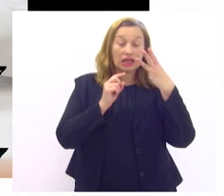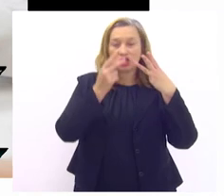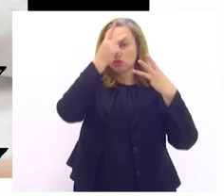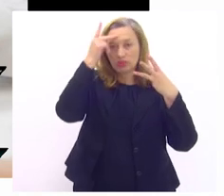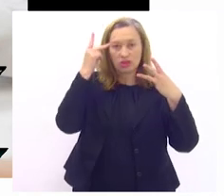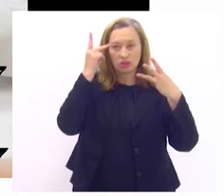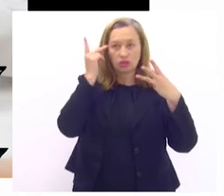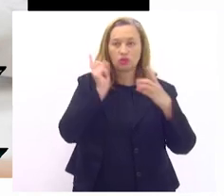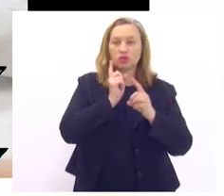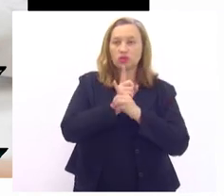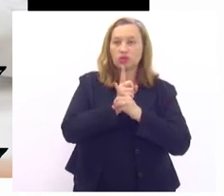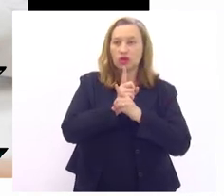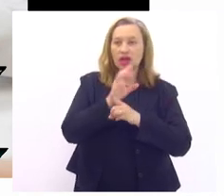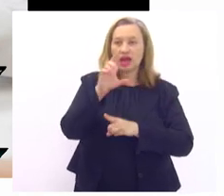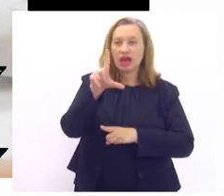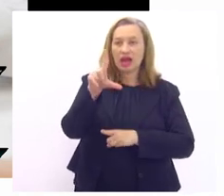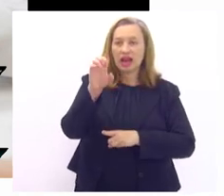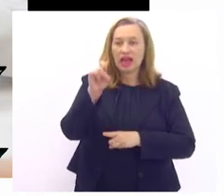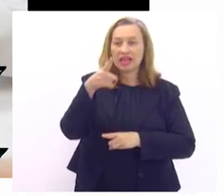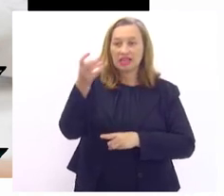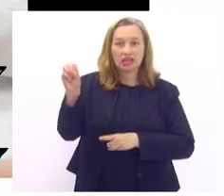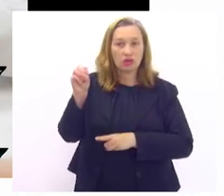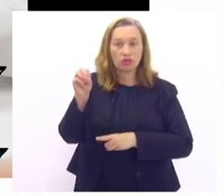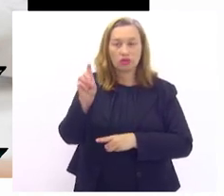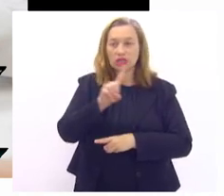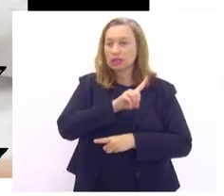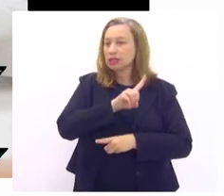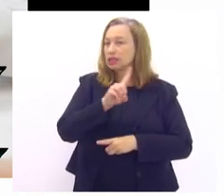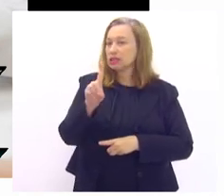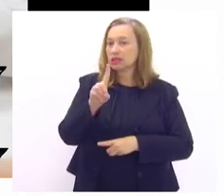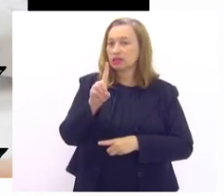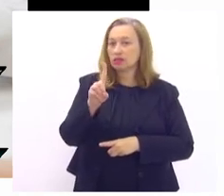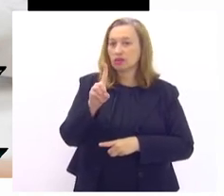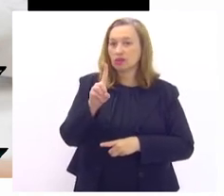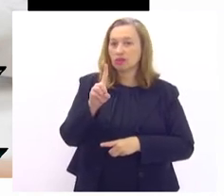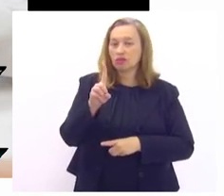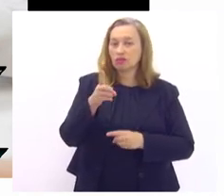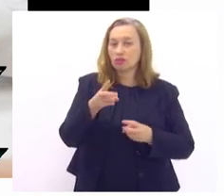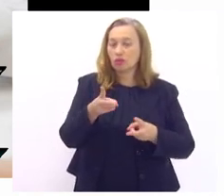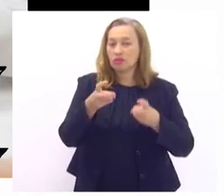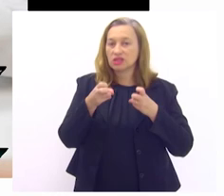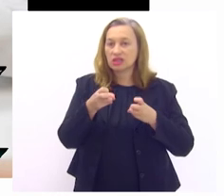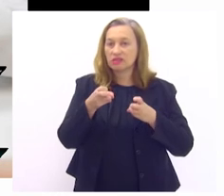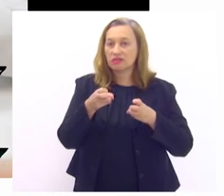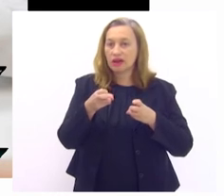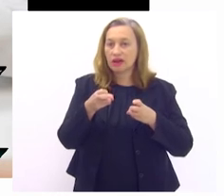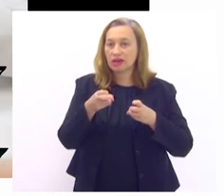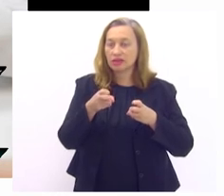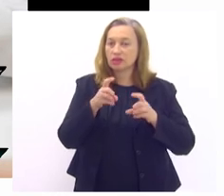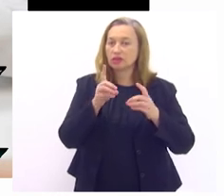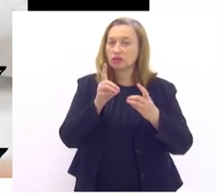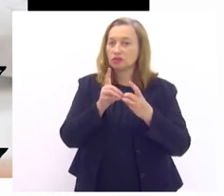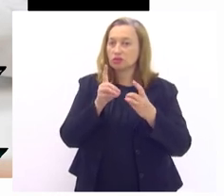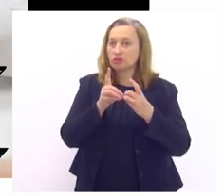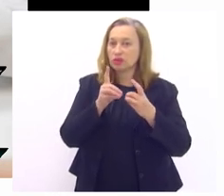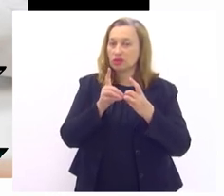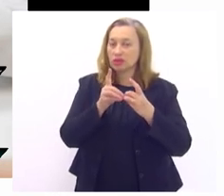com lesão que não foram identificadas na consulta né médica